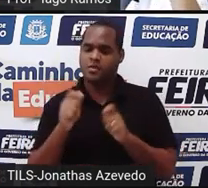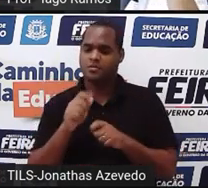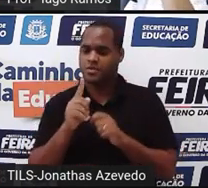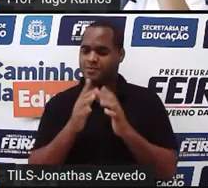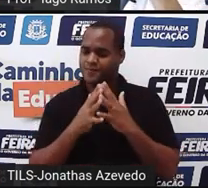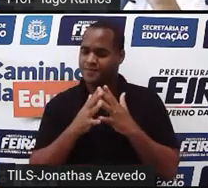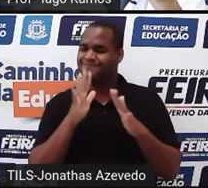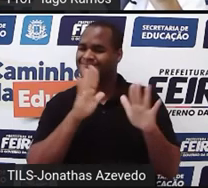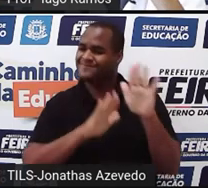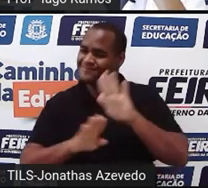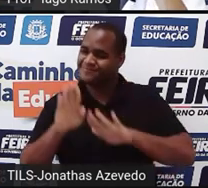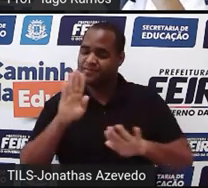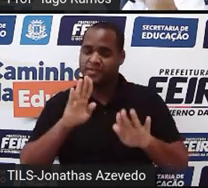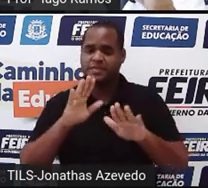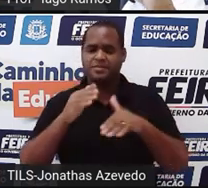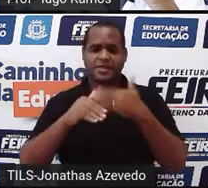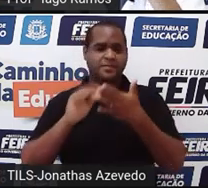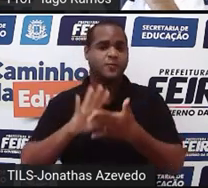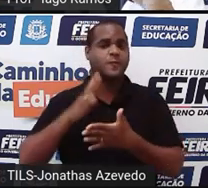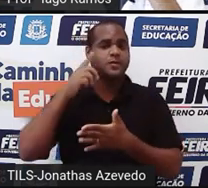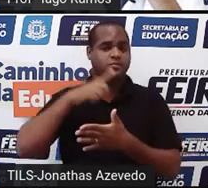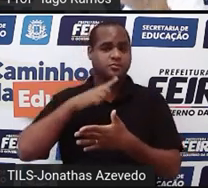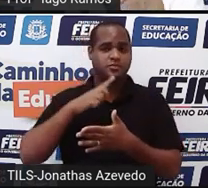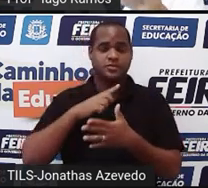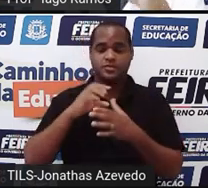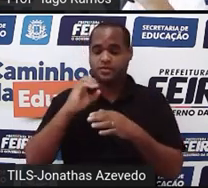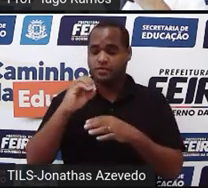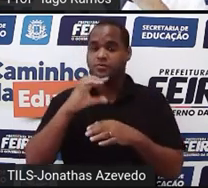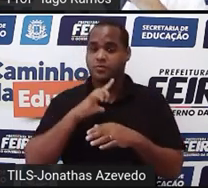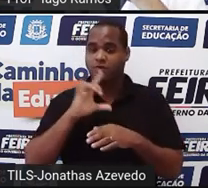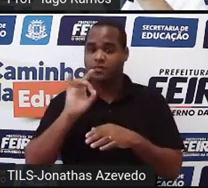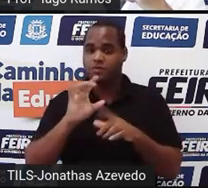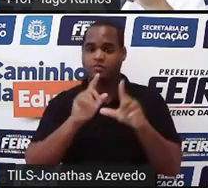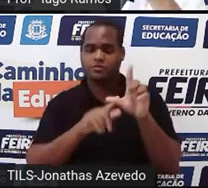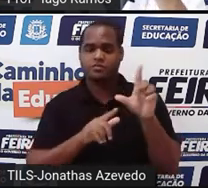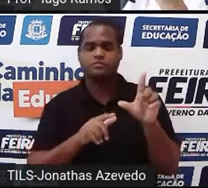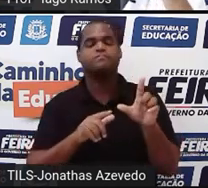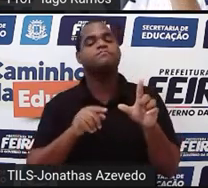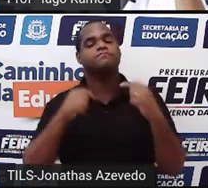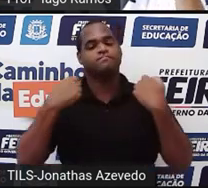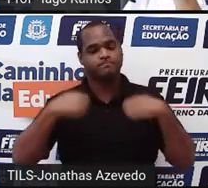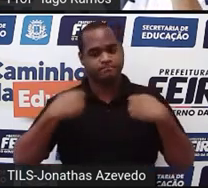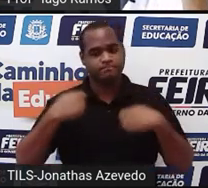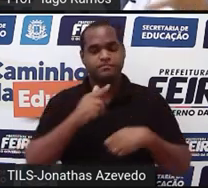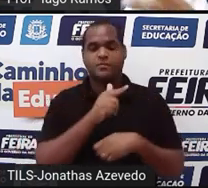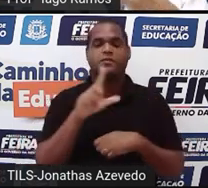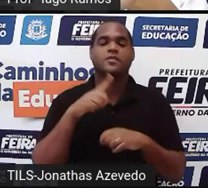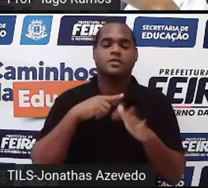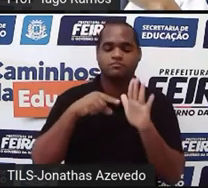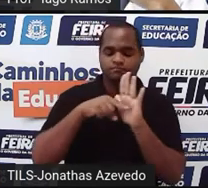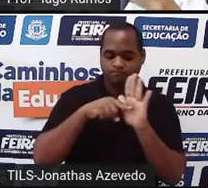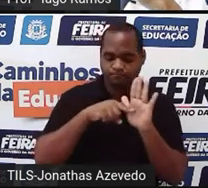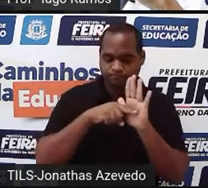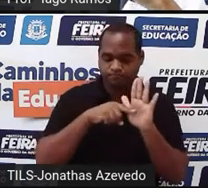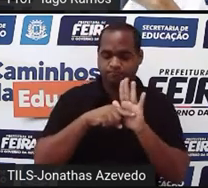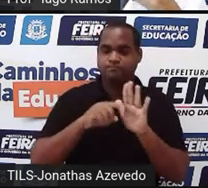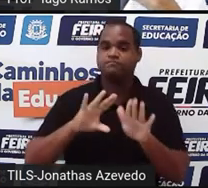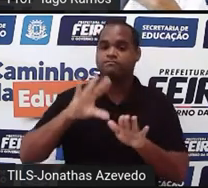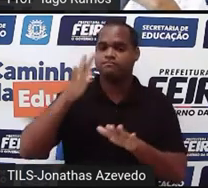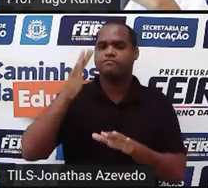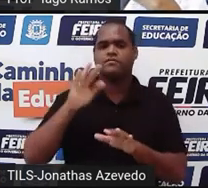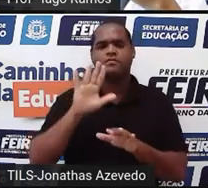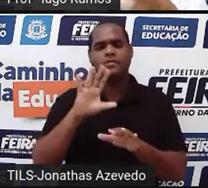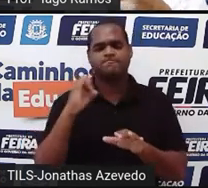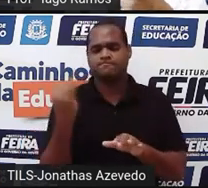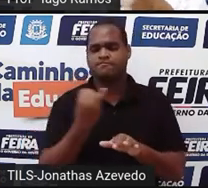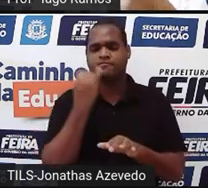Então, quando acontece de zerar só as letras, a gente tem uma outra análise acontecendo aqui, ó. E